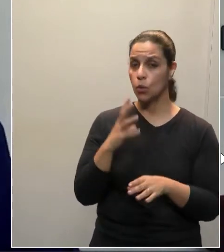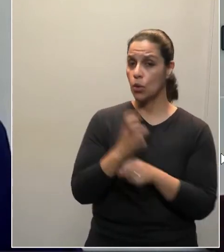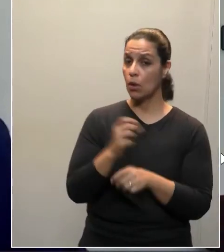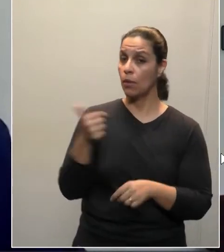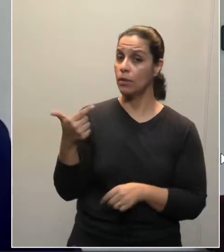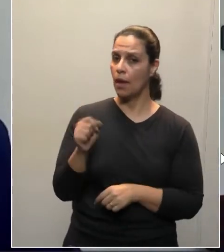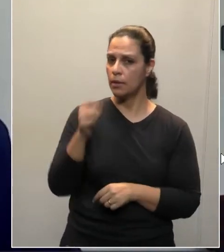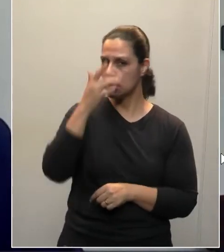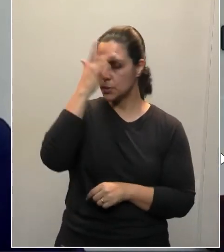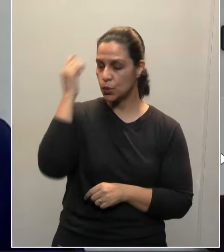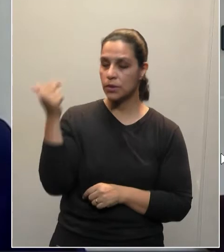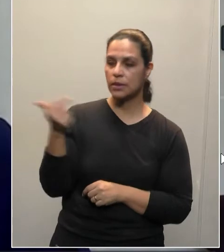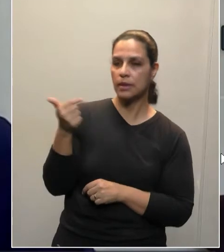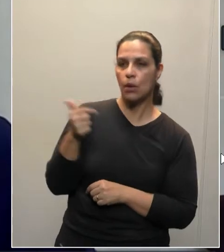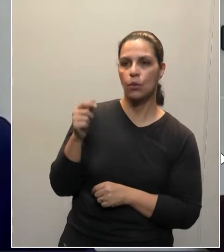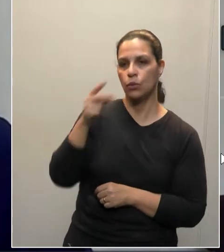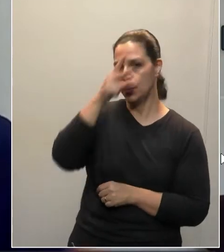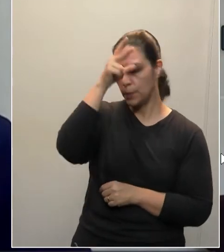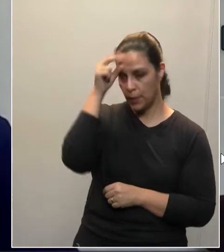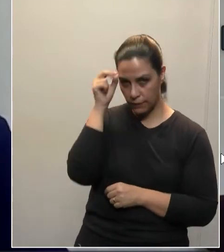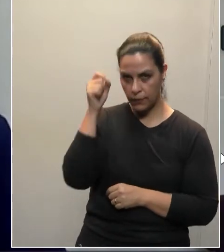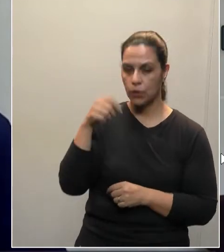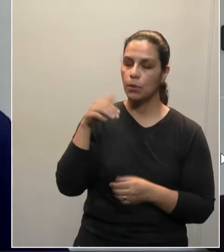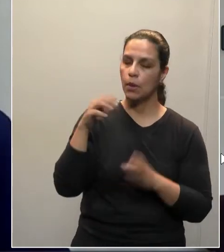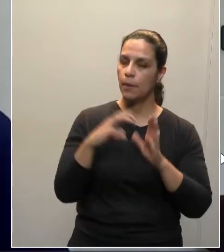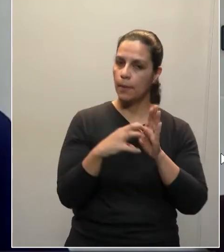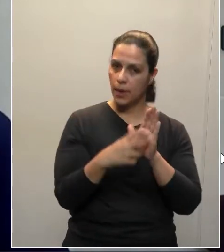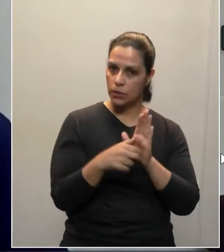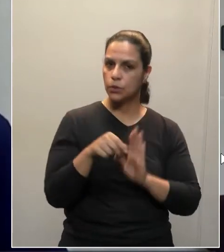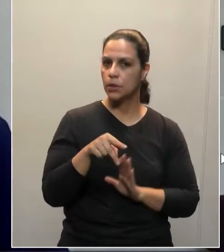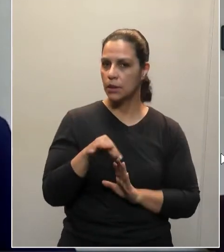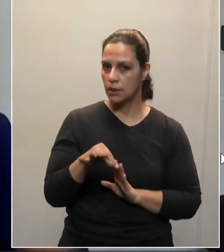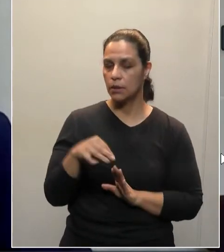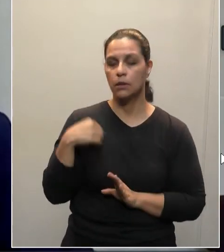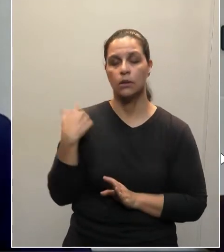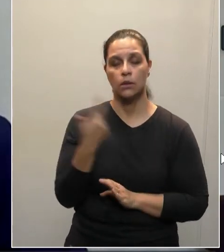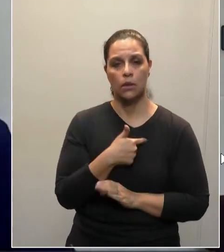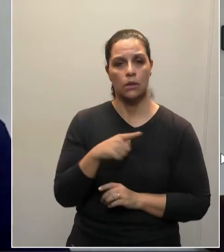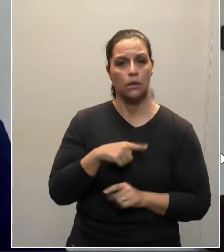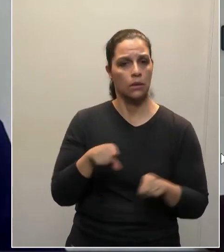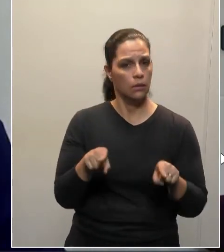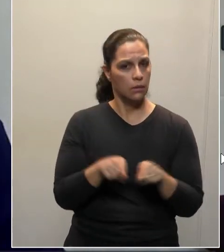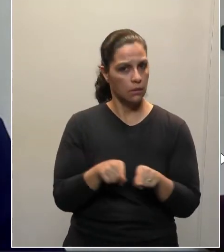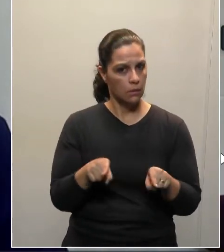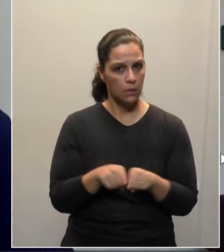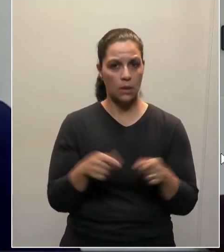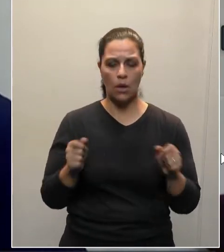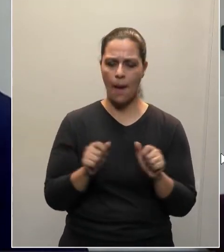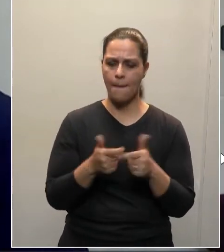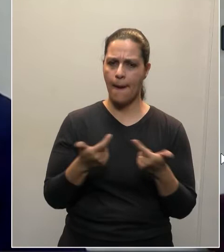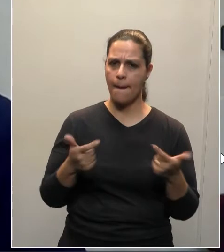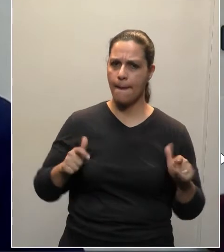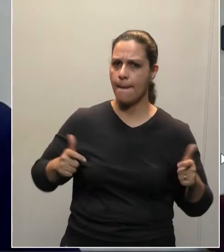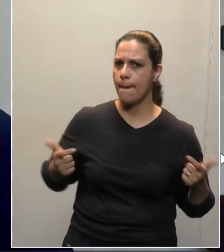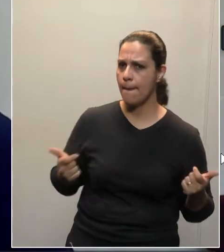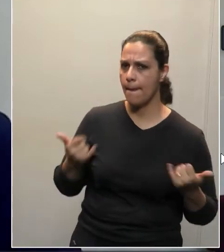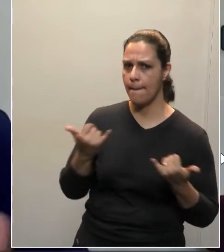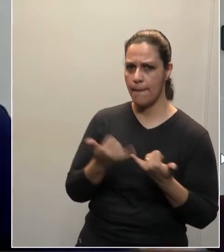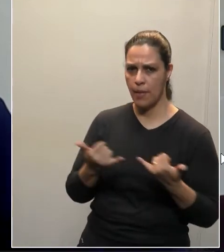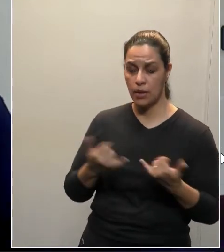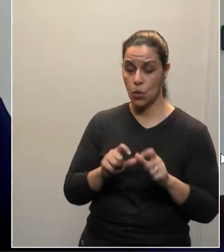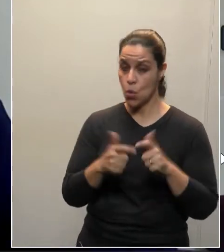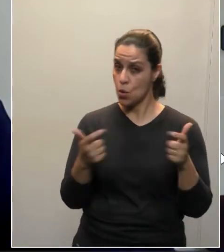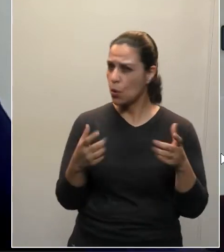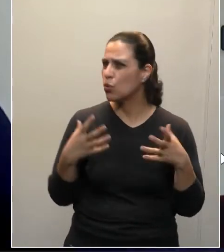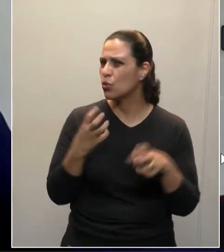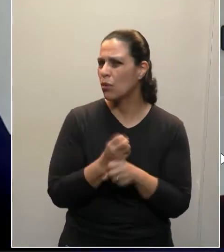dez vices eleitos também pelo nosso partido. Então, houve, de fato, um crescimento. Não foi o